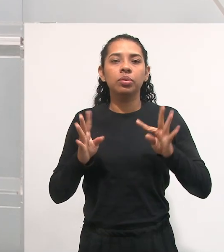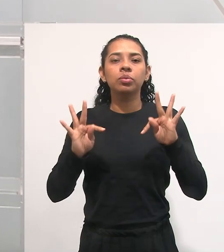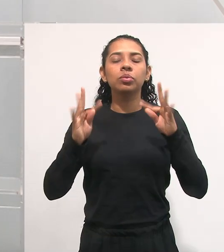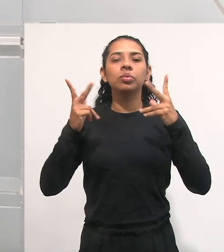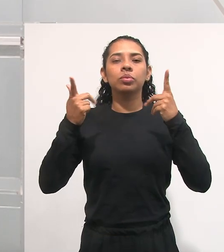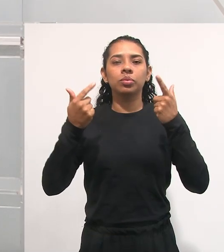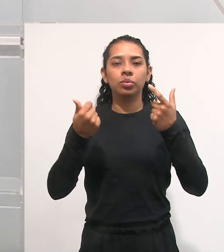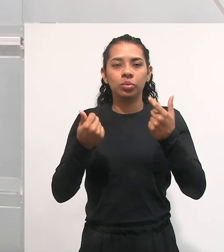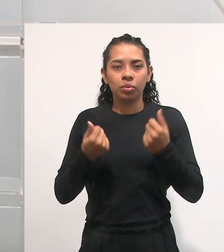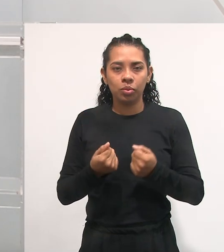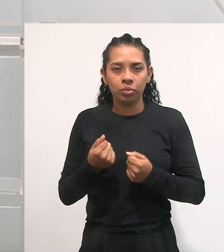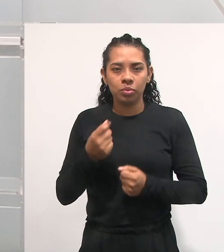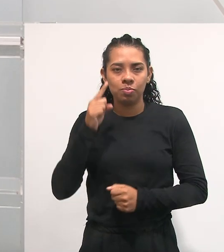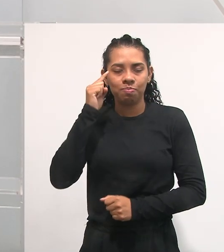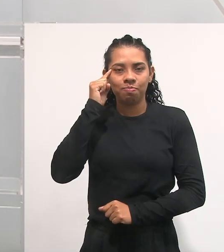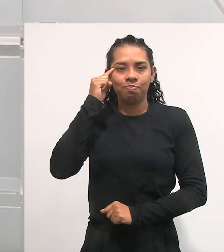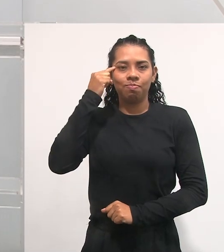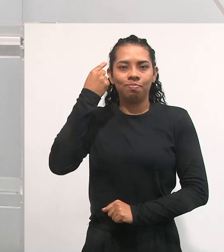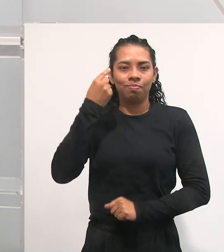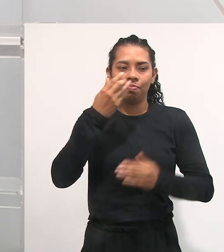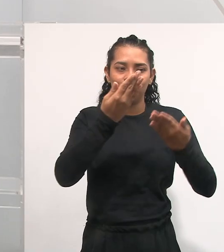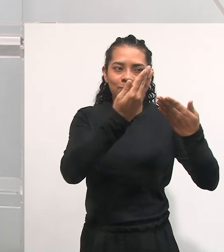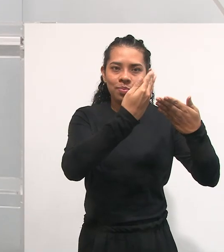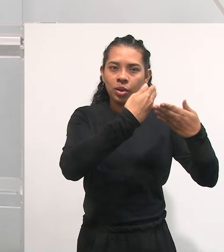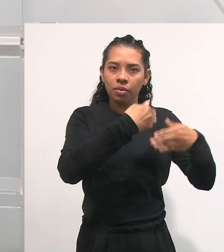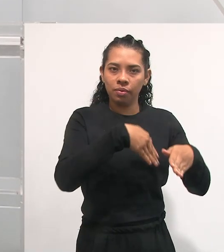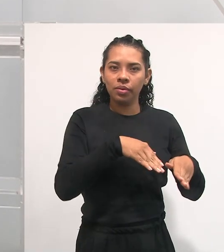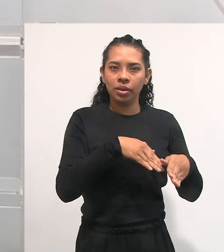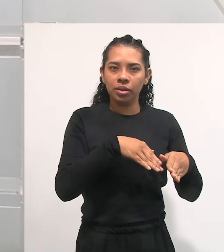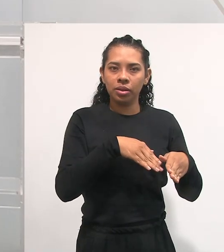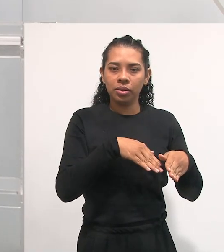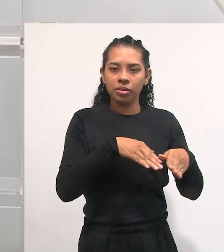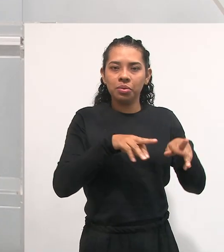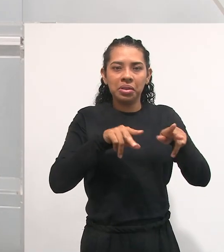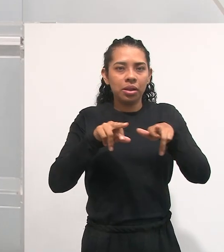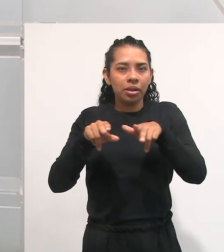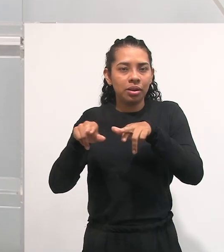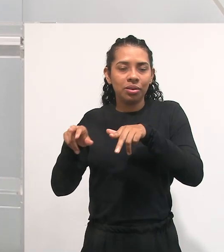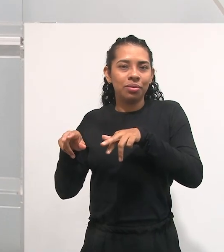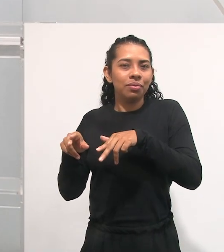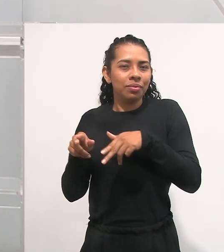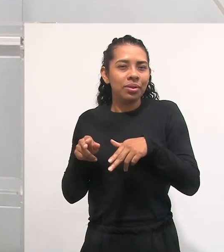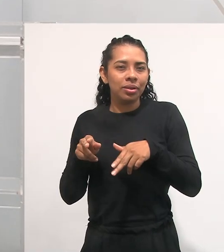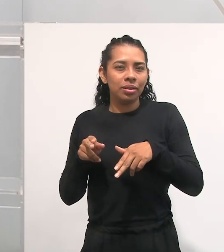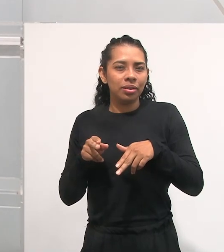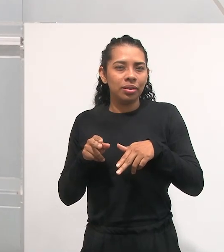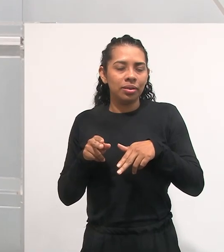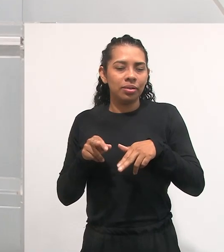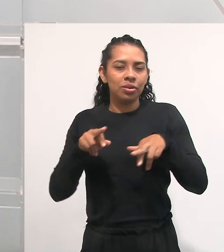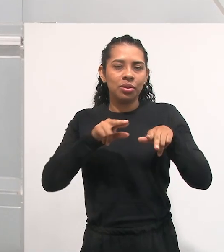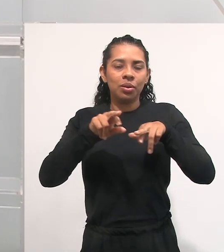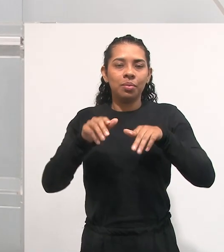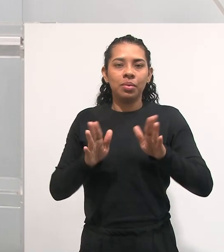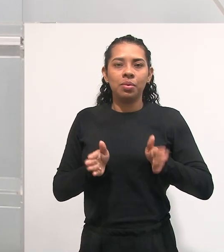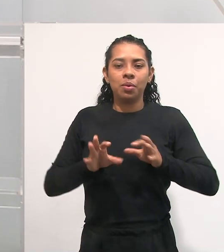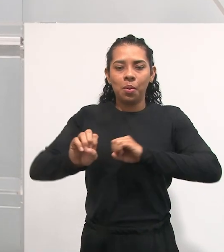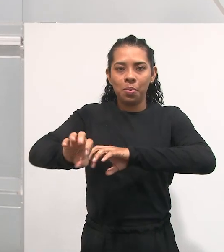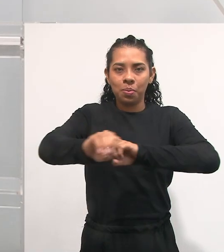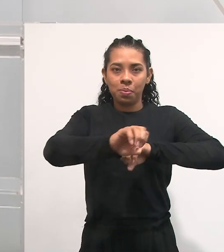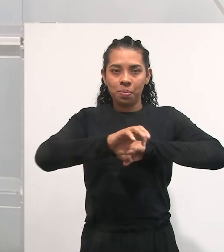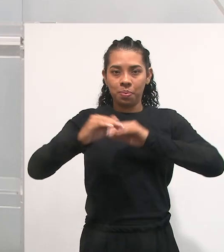concepção de avaliação, ela se infiltrou